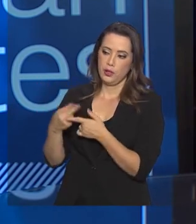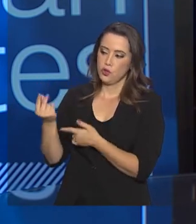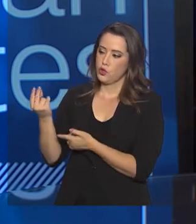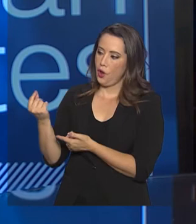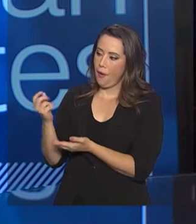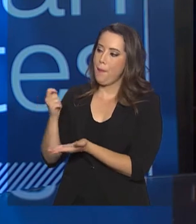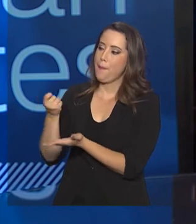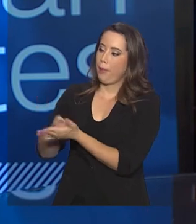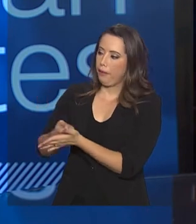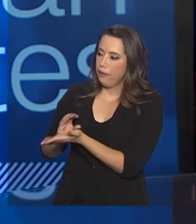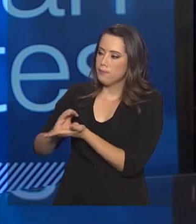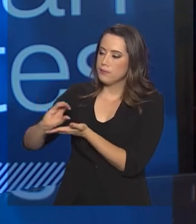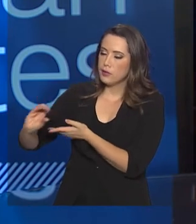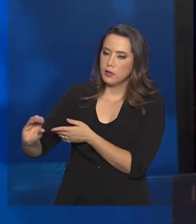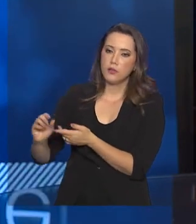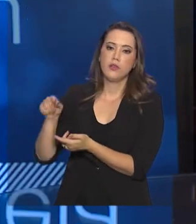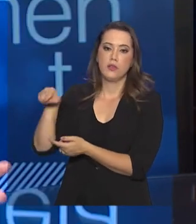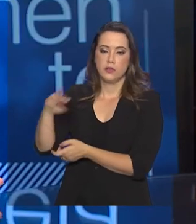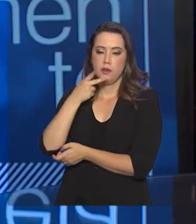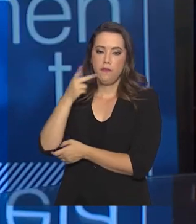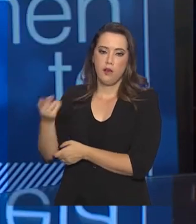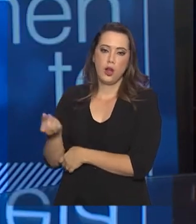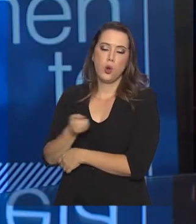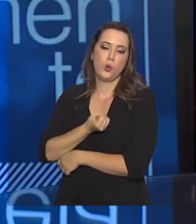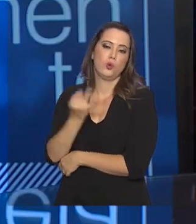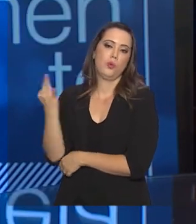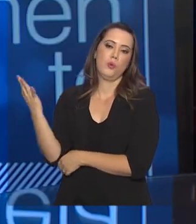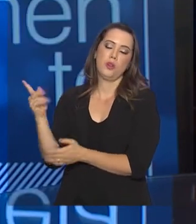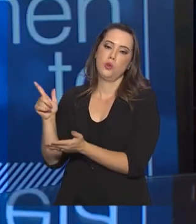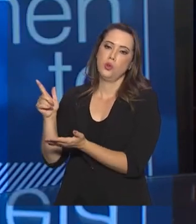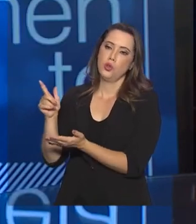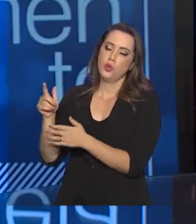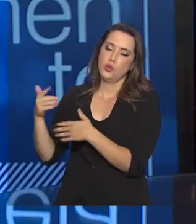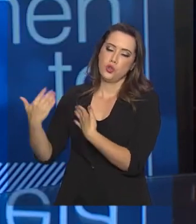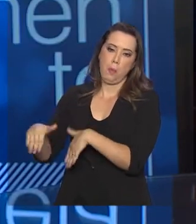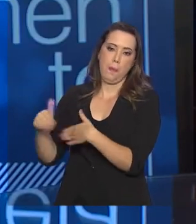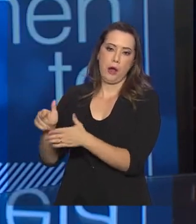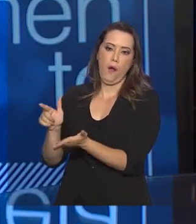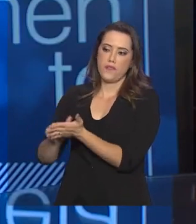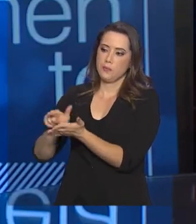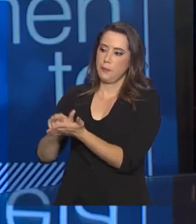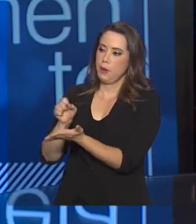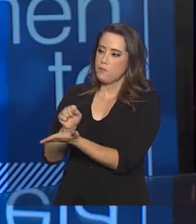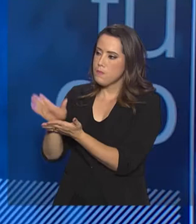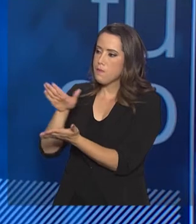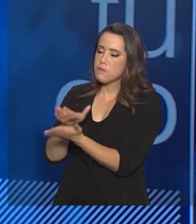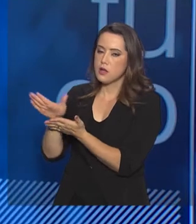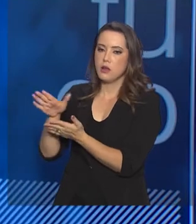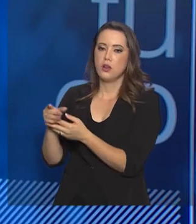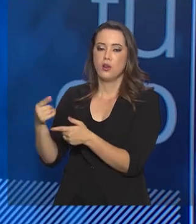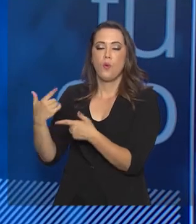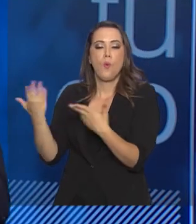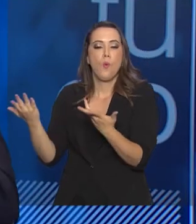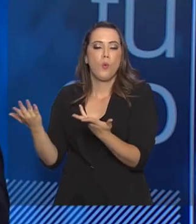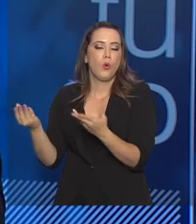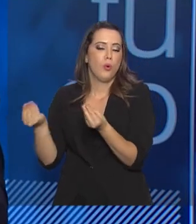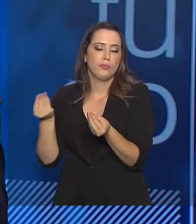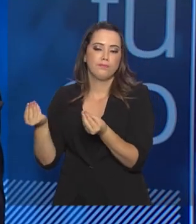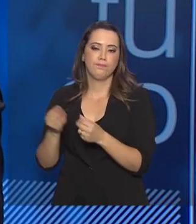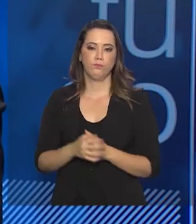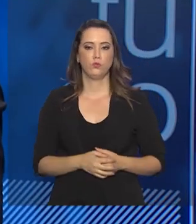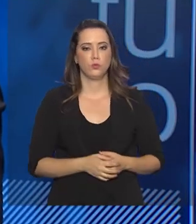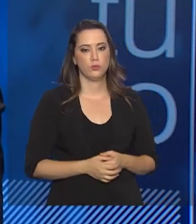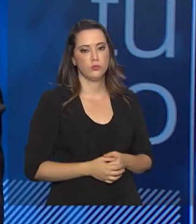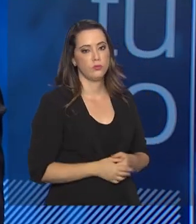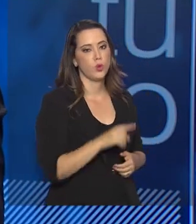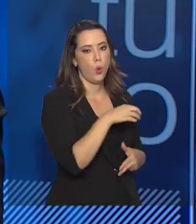se é feito. Você mesmo falou aqui a quantidade de provas que são impressas. Como que isso abala? O Enem, para fazer